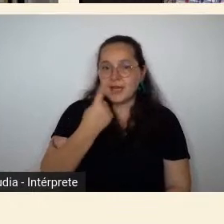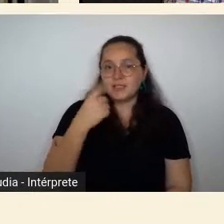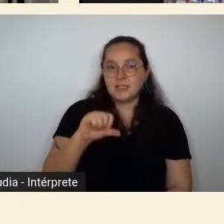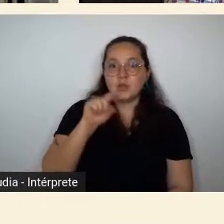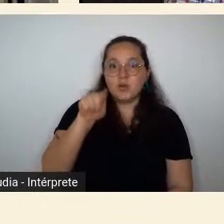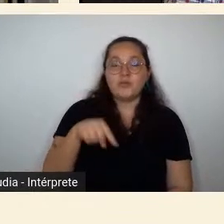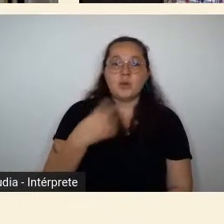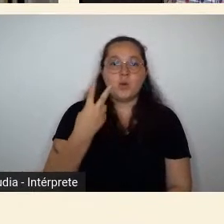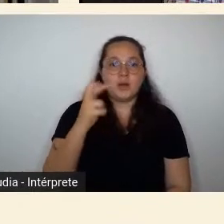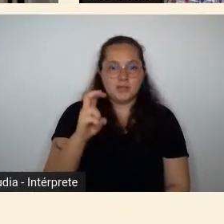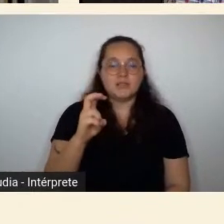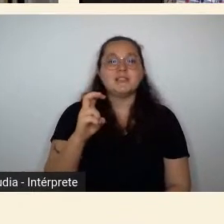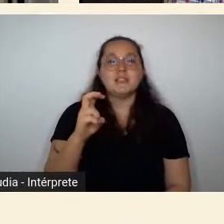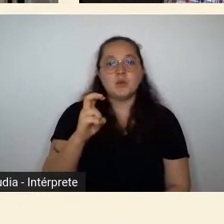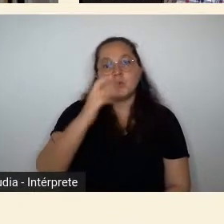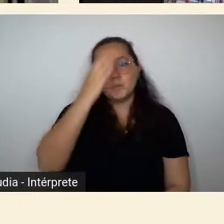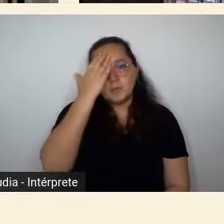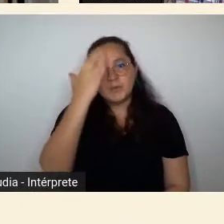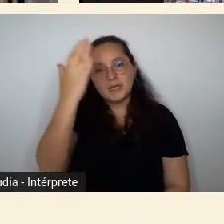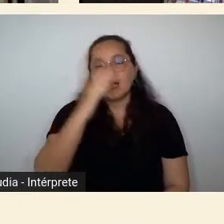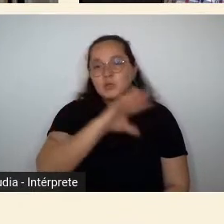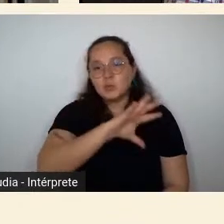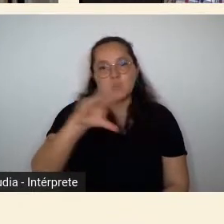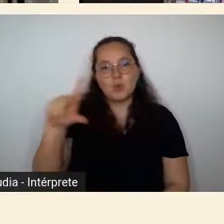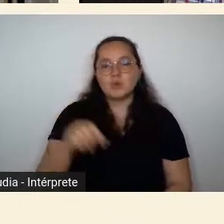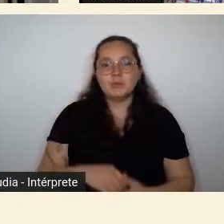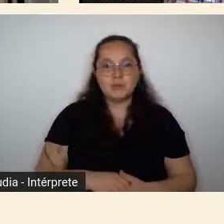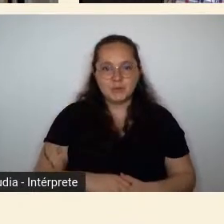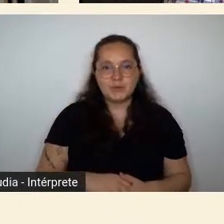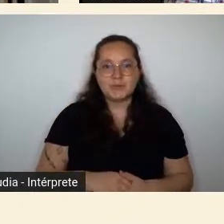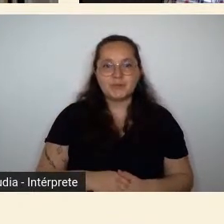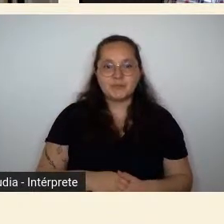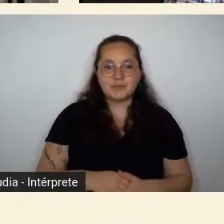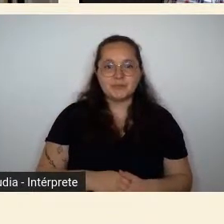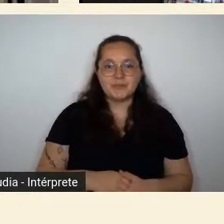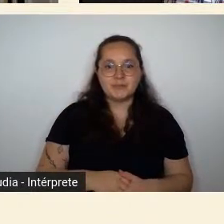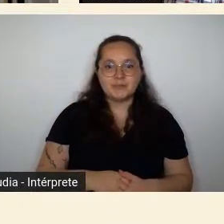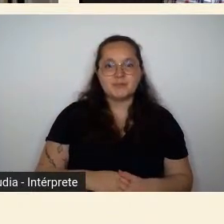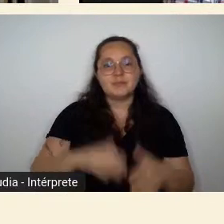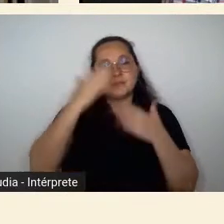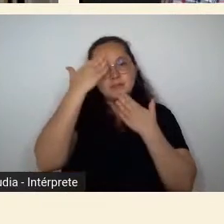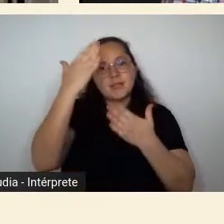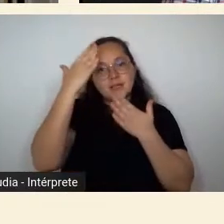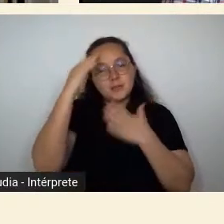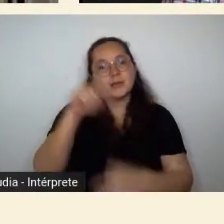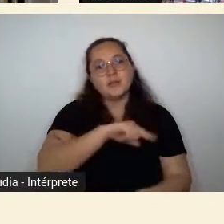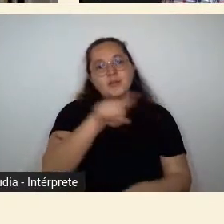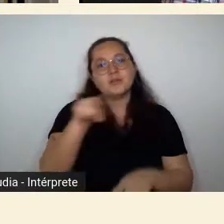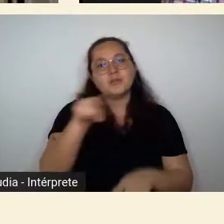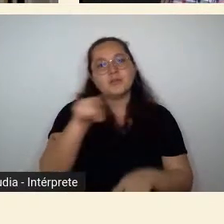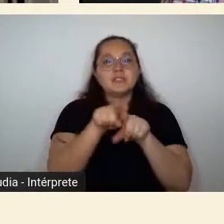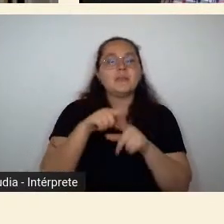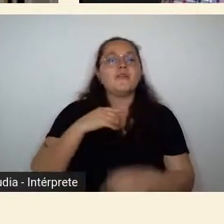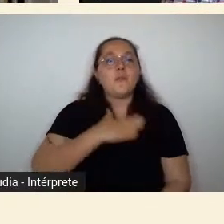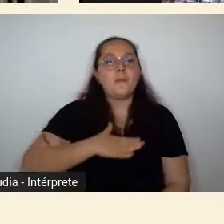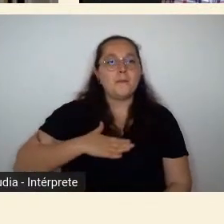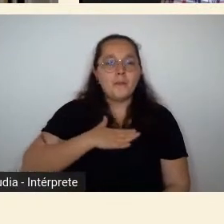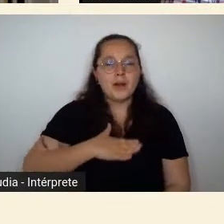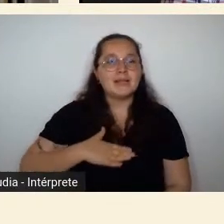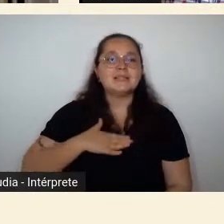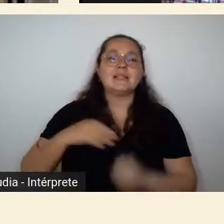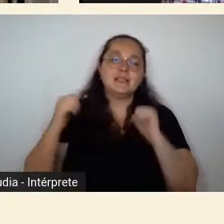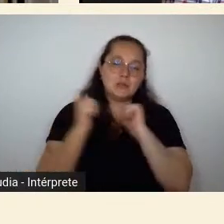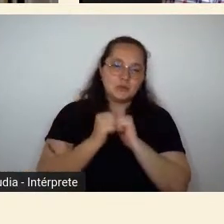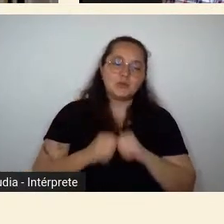muito obrigada Aracy Regina e Fred muito obrigado a vocês pelo convite pelo prazer de estar aqui com a professora com a